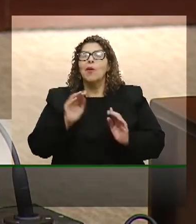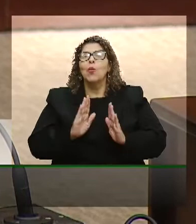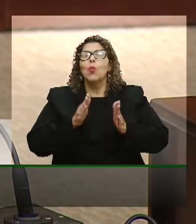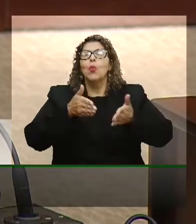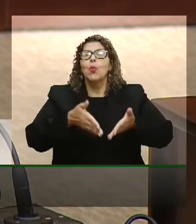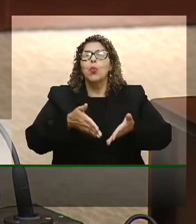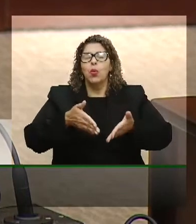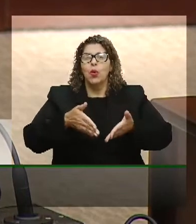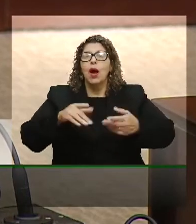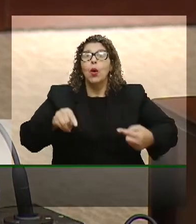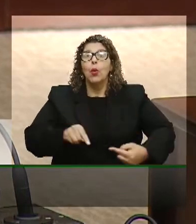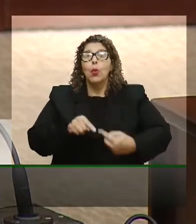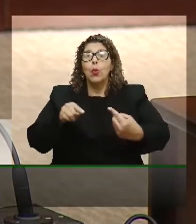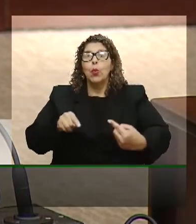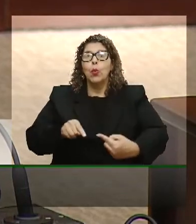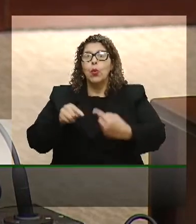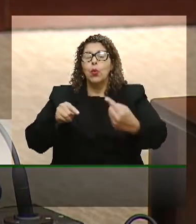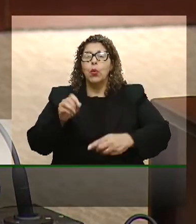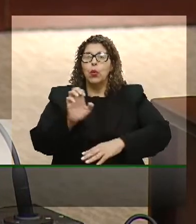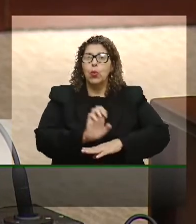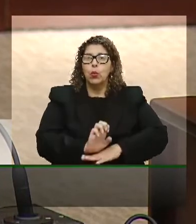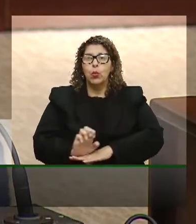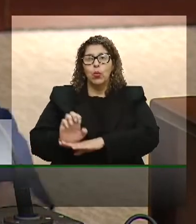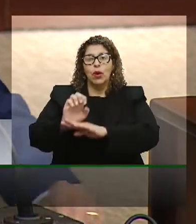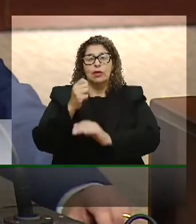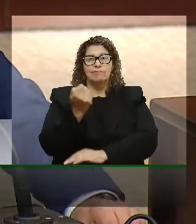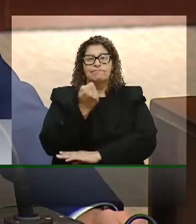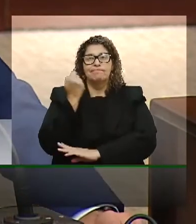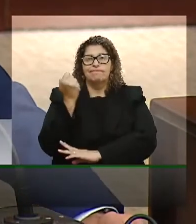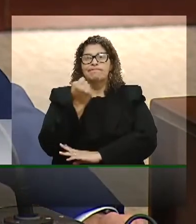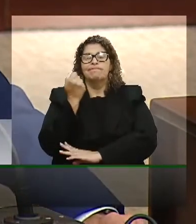competitividade do Estado do Rio Grande do Sul.